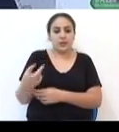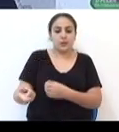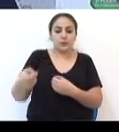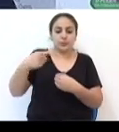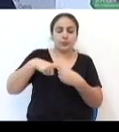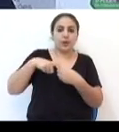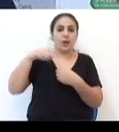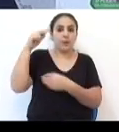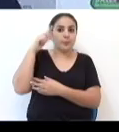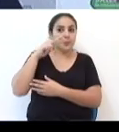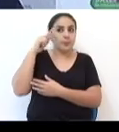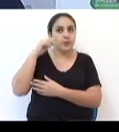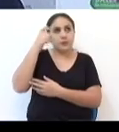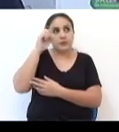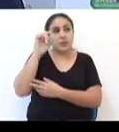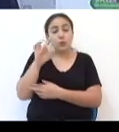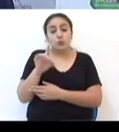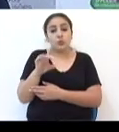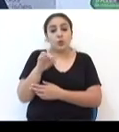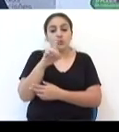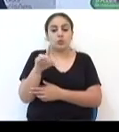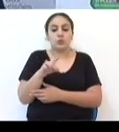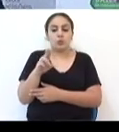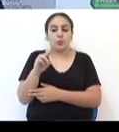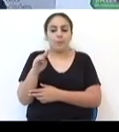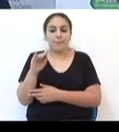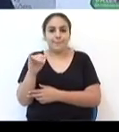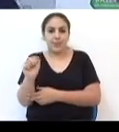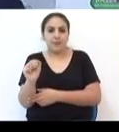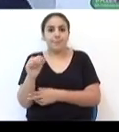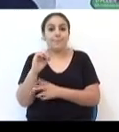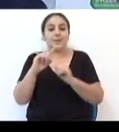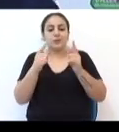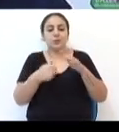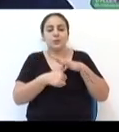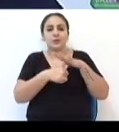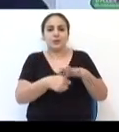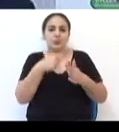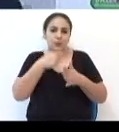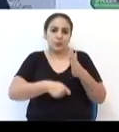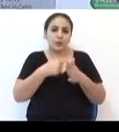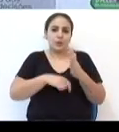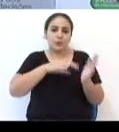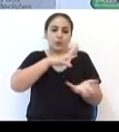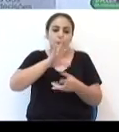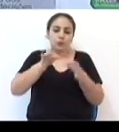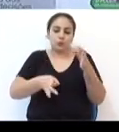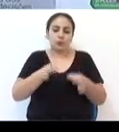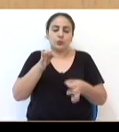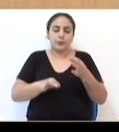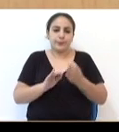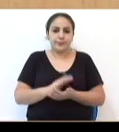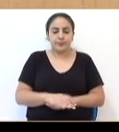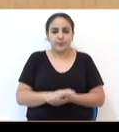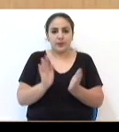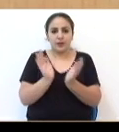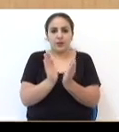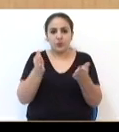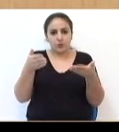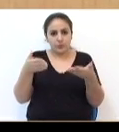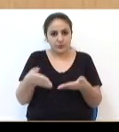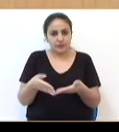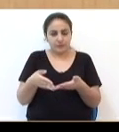a memória, não só de Zumbi dos Palmares, mas também de tantos outros líderes que lutaram para que nós tenhamos um mundo mais justo, um mundo mais igualitário. A